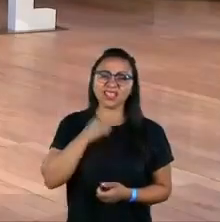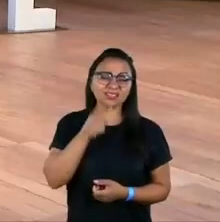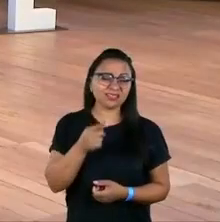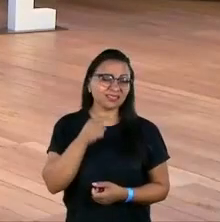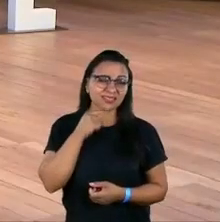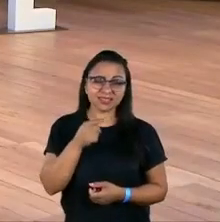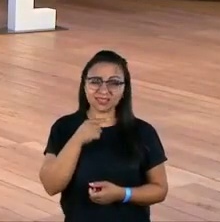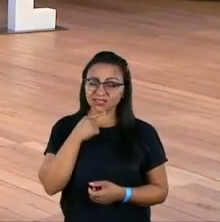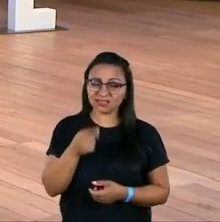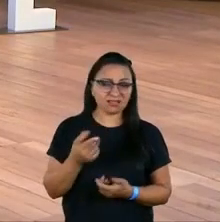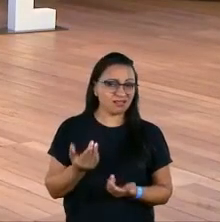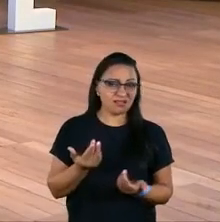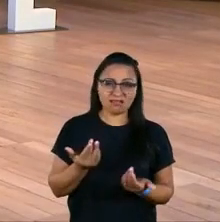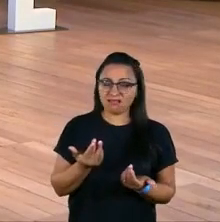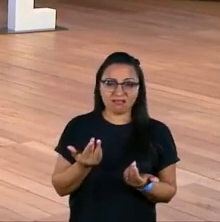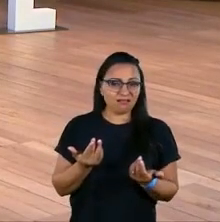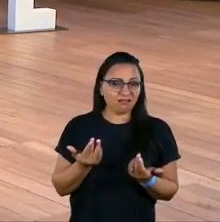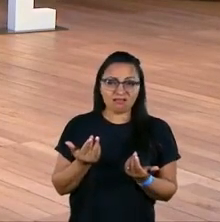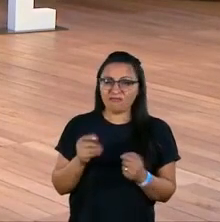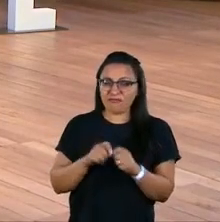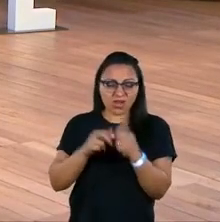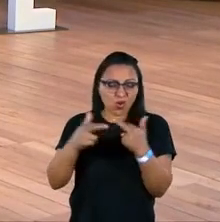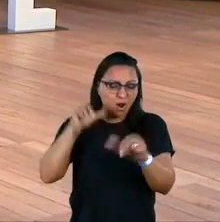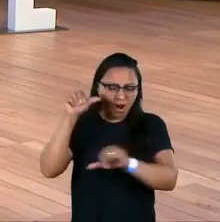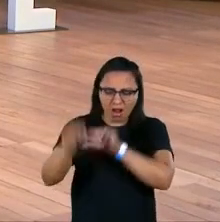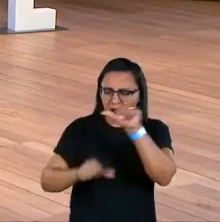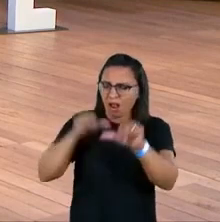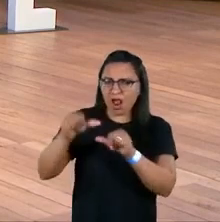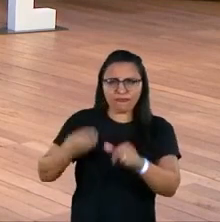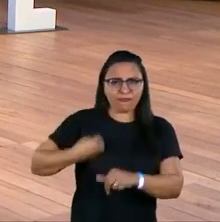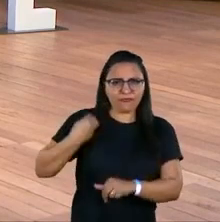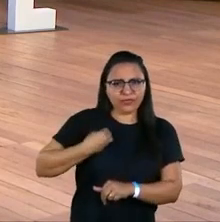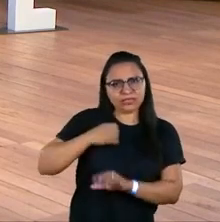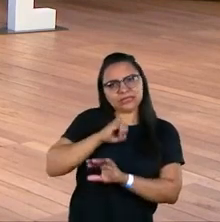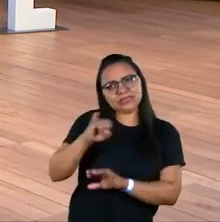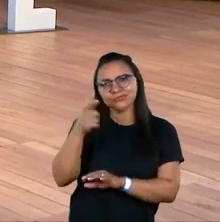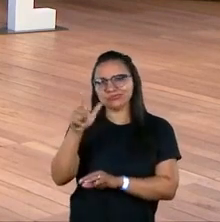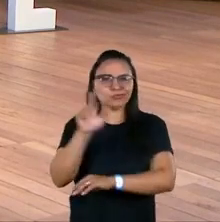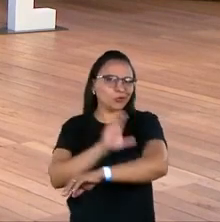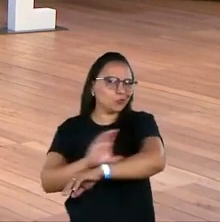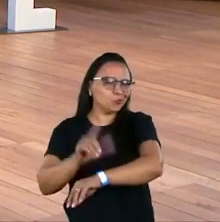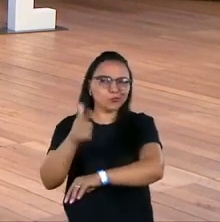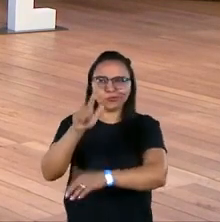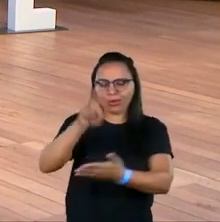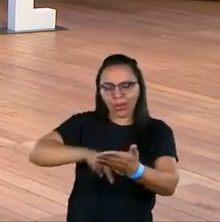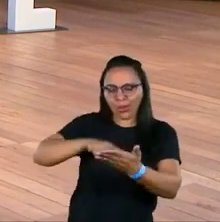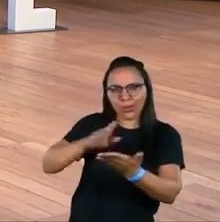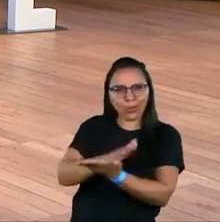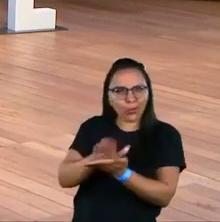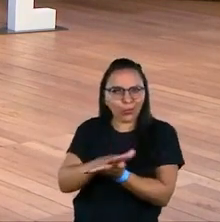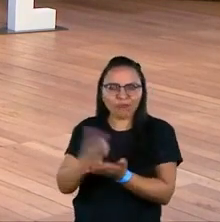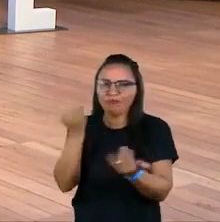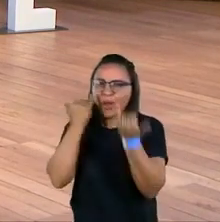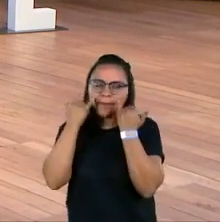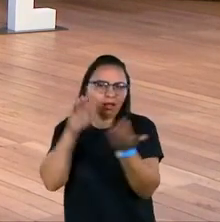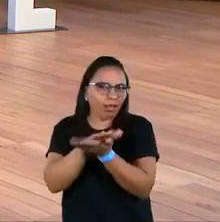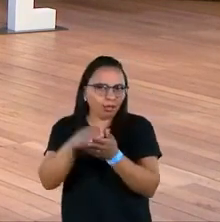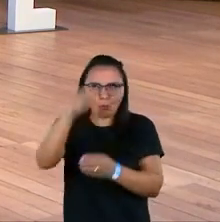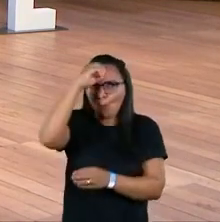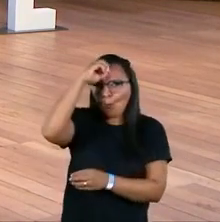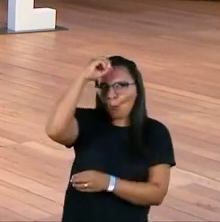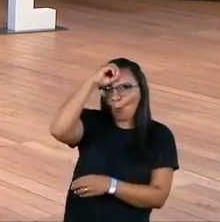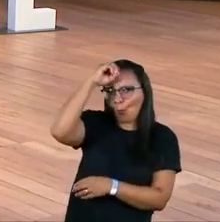Ninguém faz grandes transformações na vida sem cultura, sem leitura, sem informação, sem